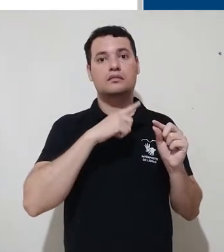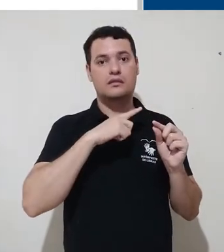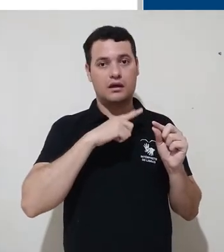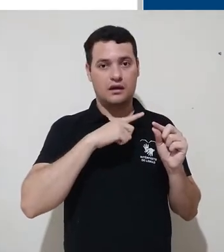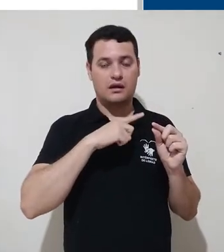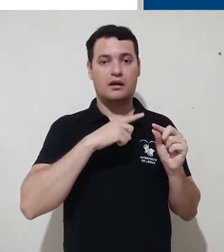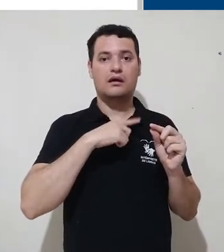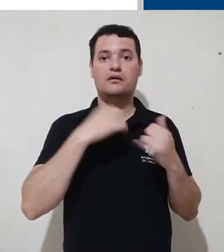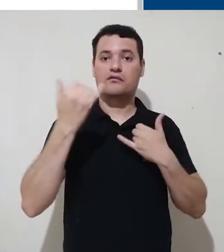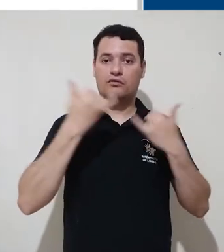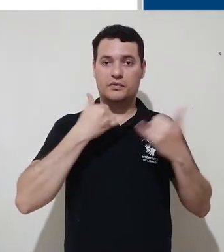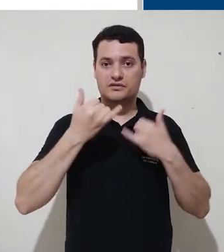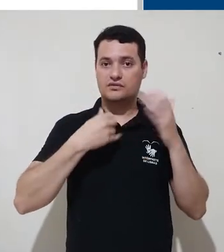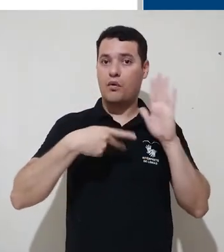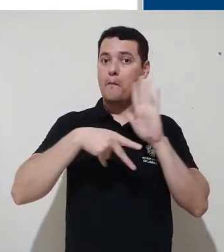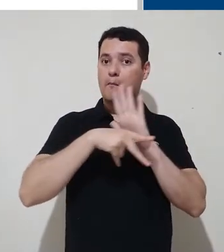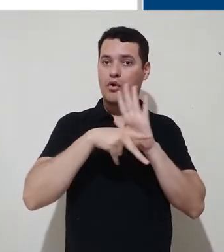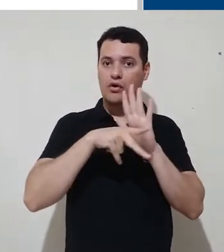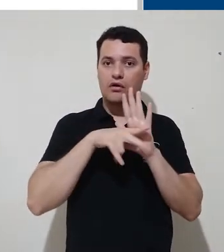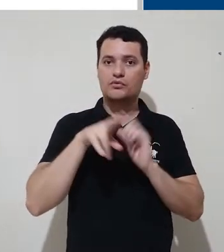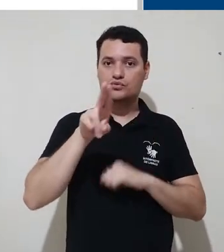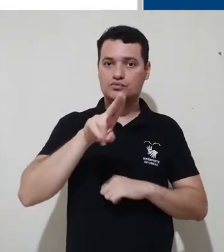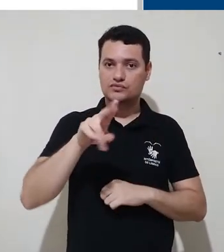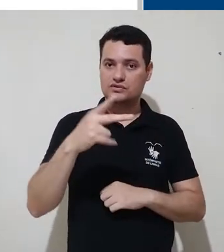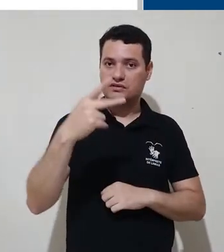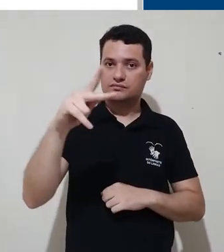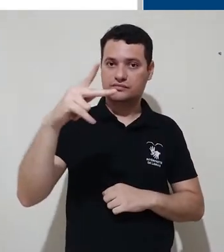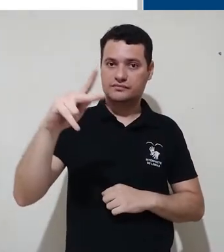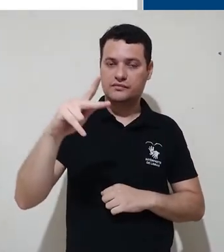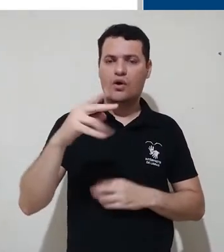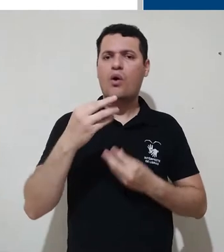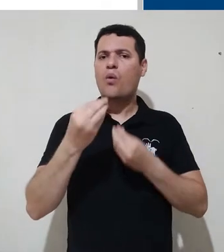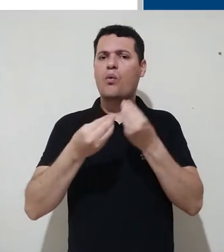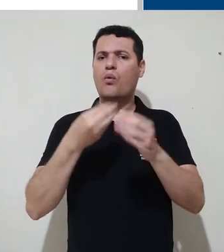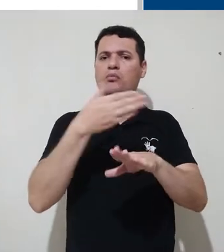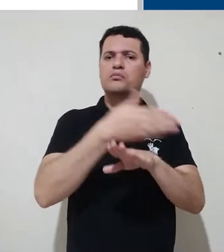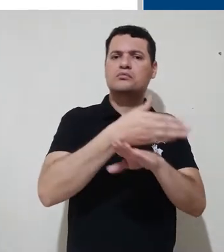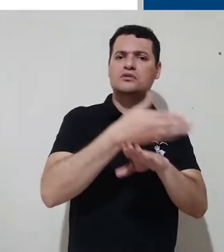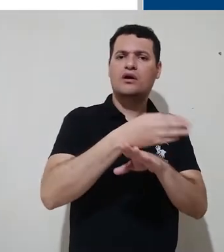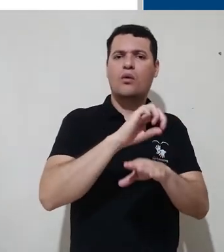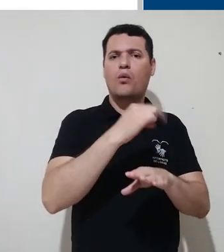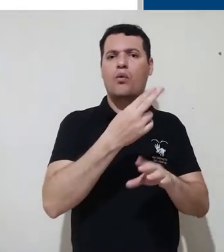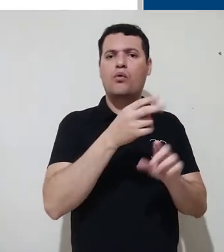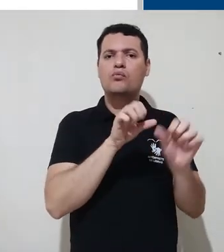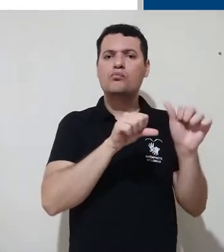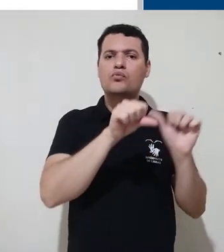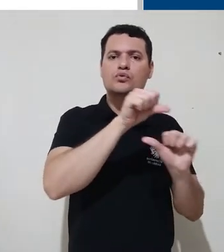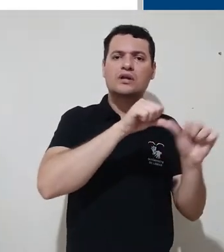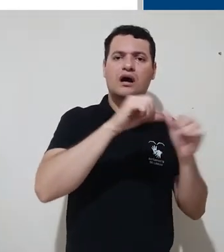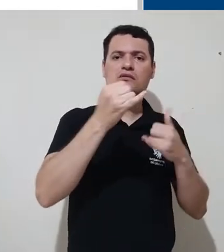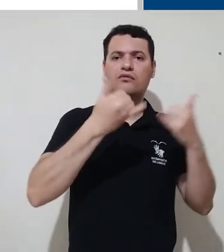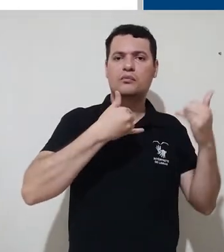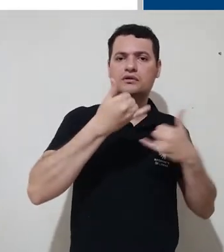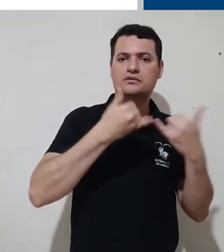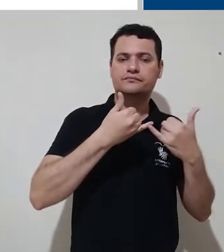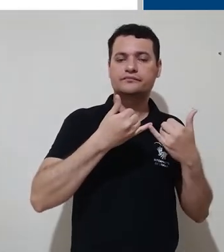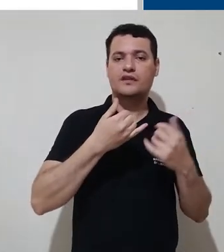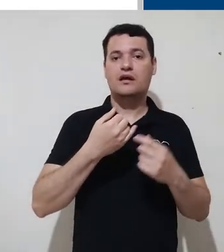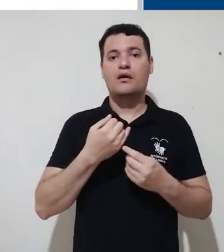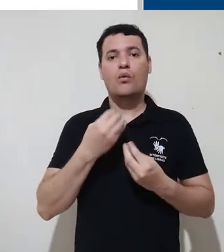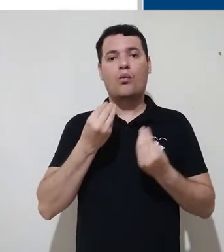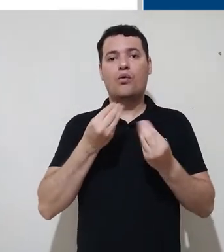informações do usuário. Como eu acesso e como eu edito essas informações? Bom,